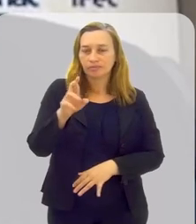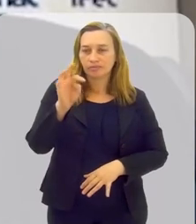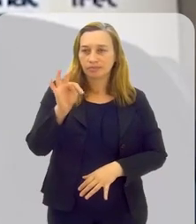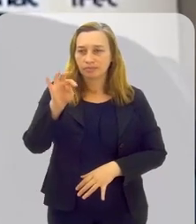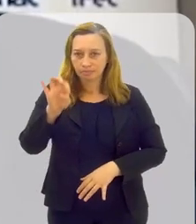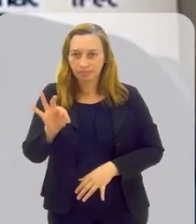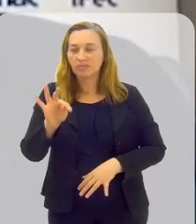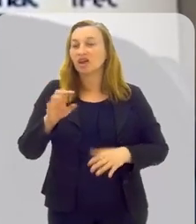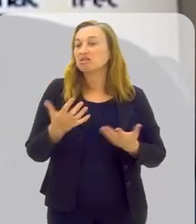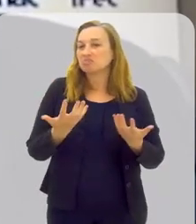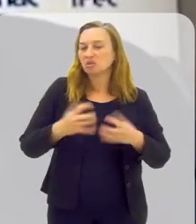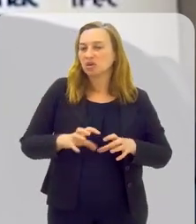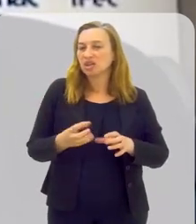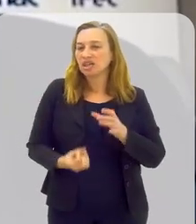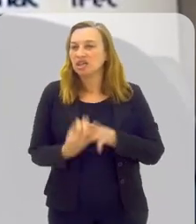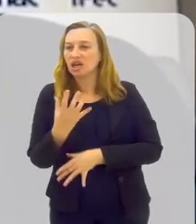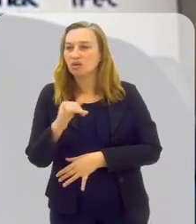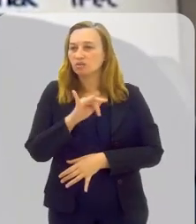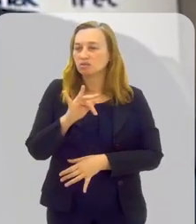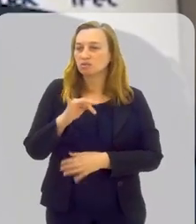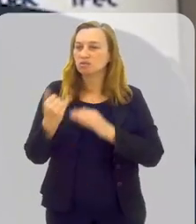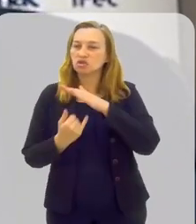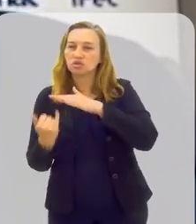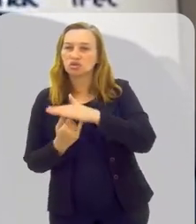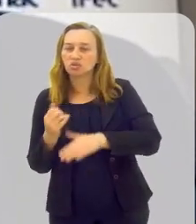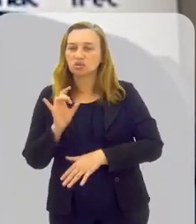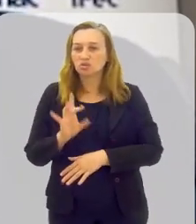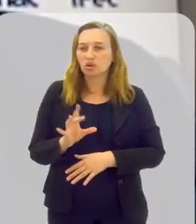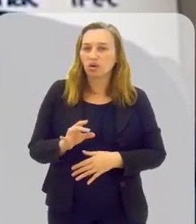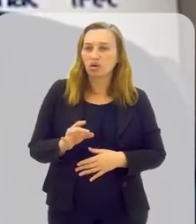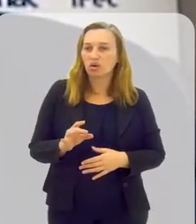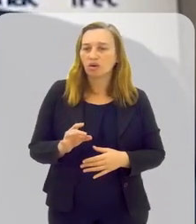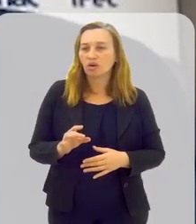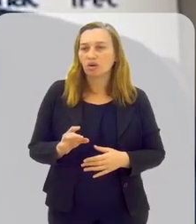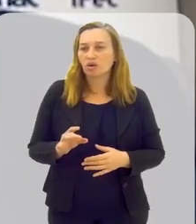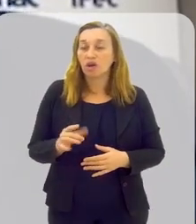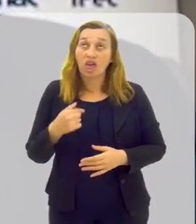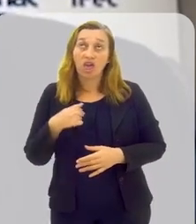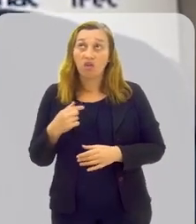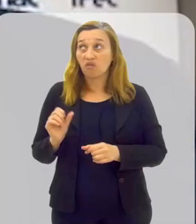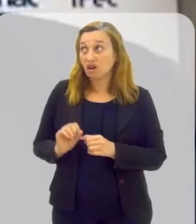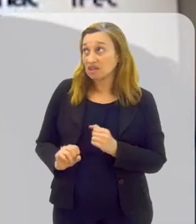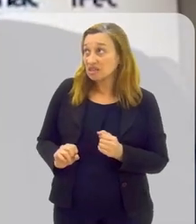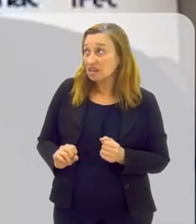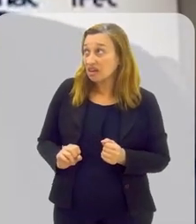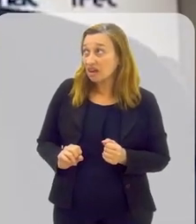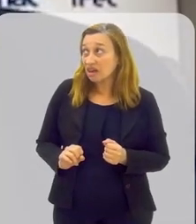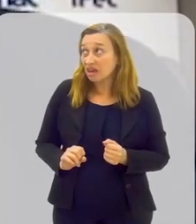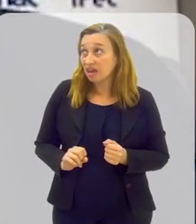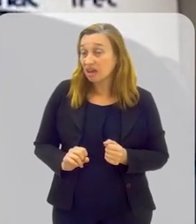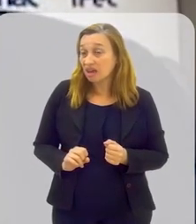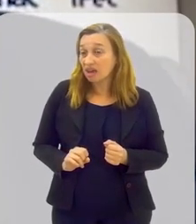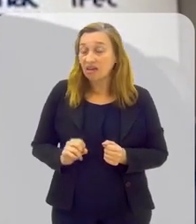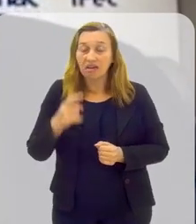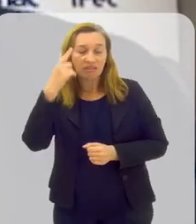queria lançar um instituto com aquela linha do Greenwash, sabe? Tipo, vou fazer, tenho